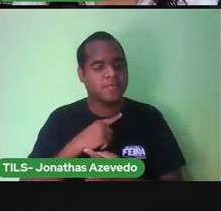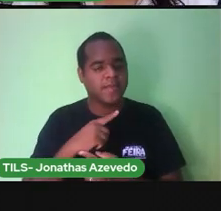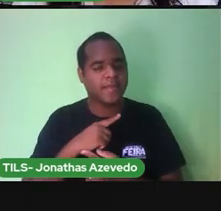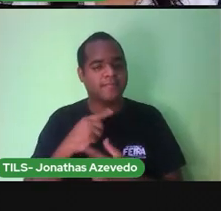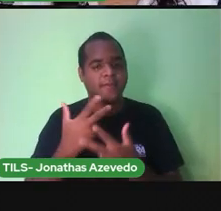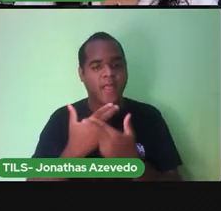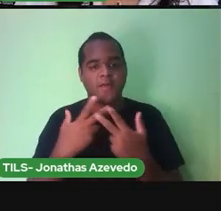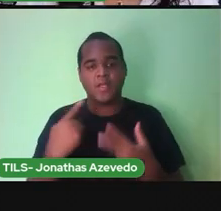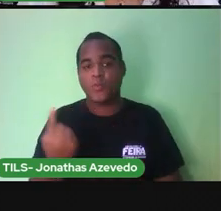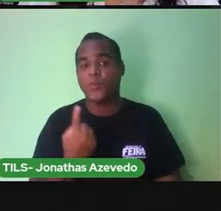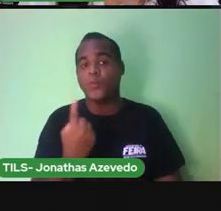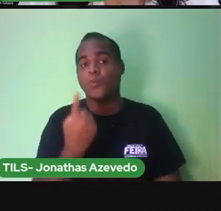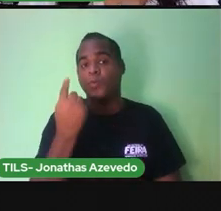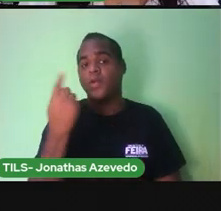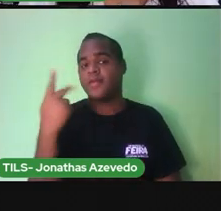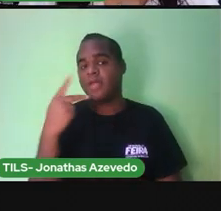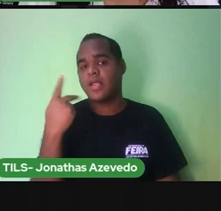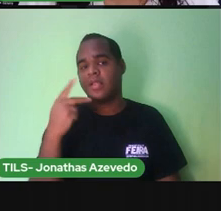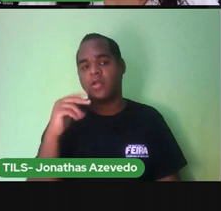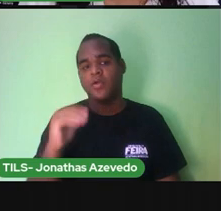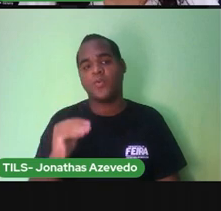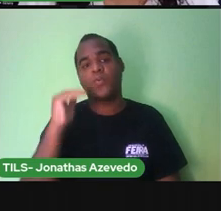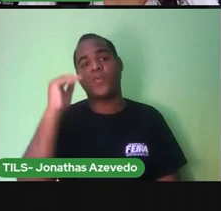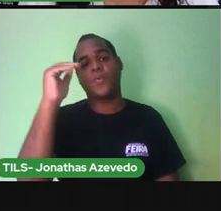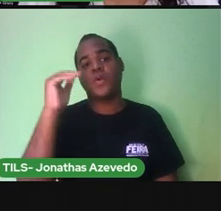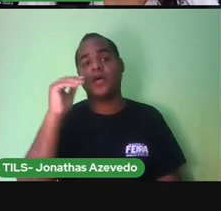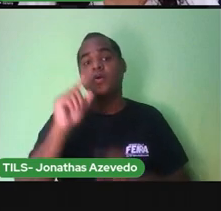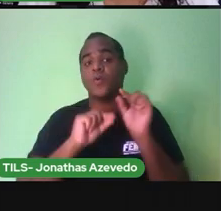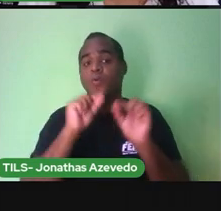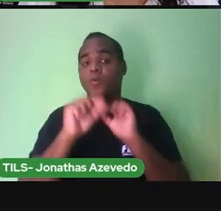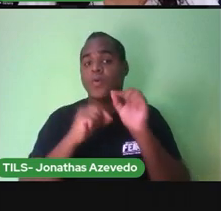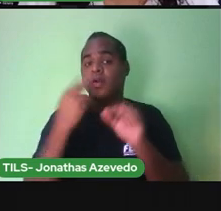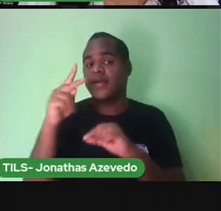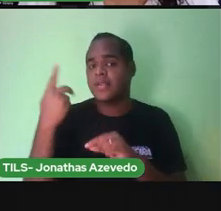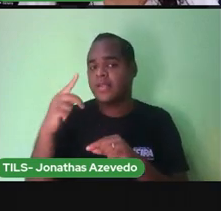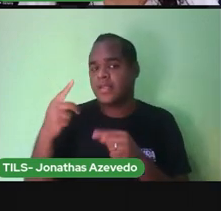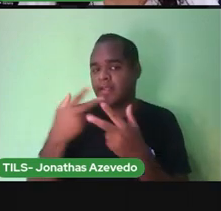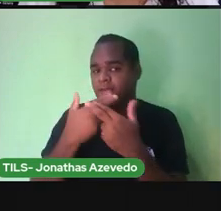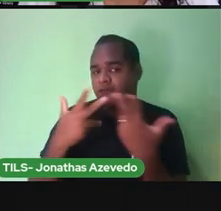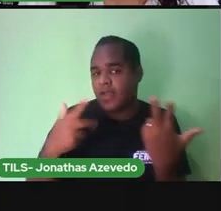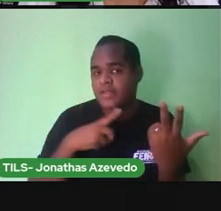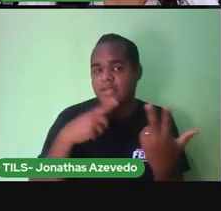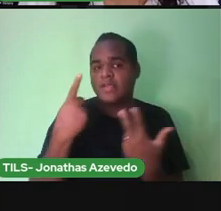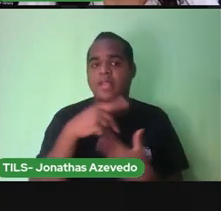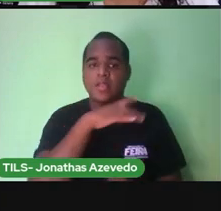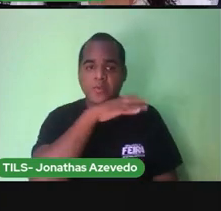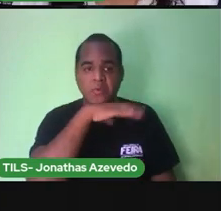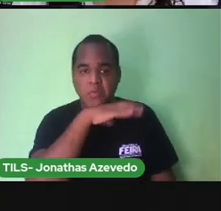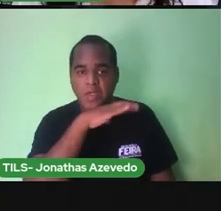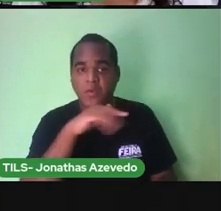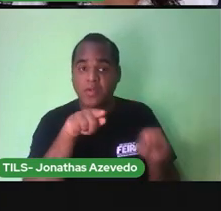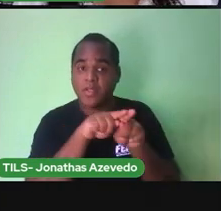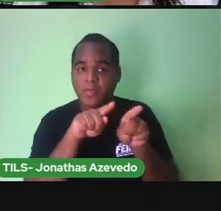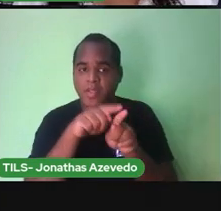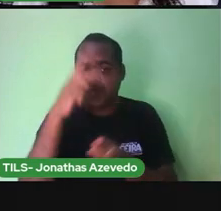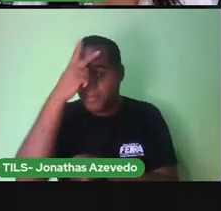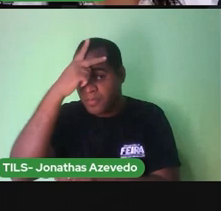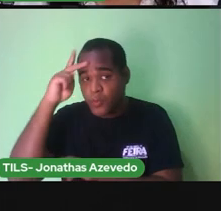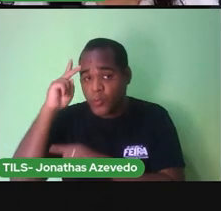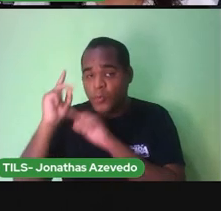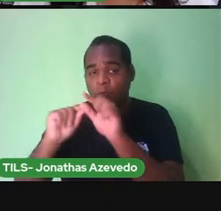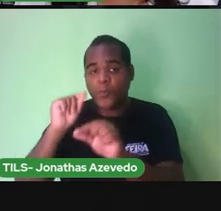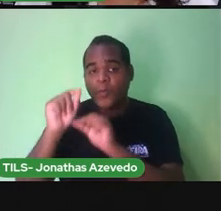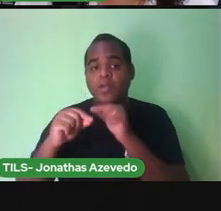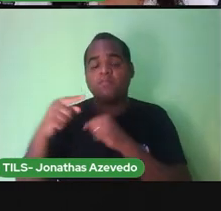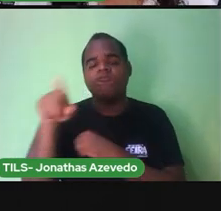altura E do comprimento Dos objetos Dos animais E das pessoas Nós